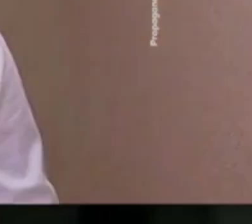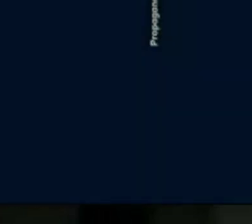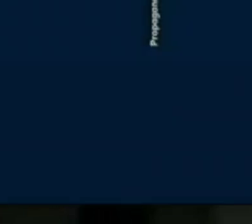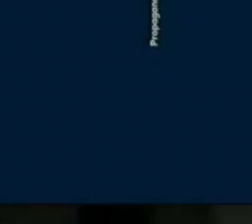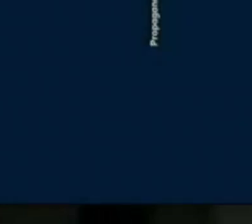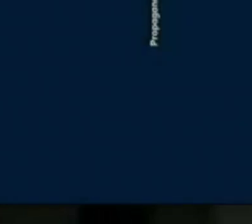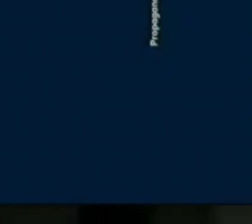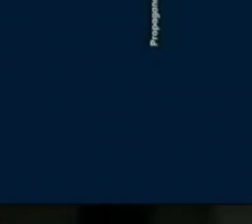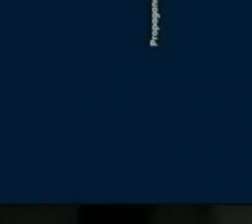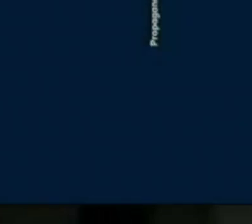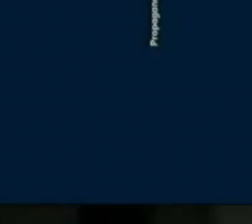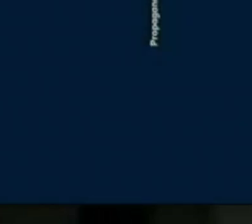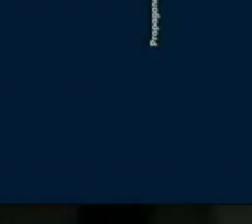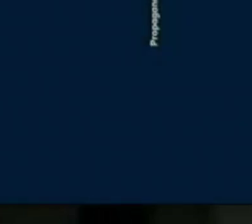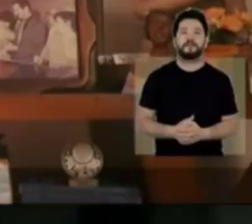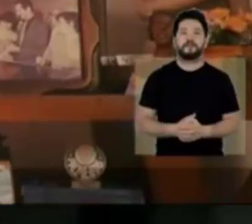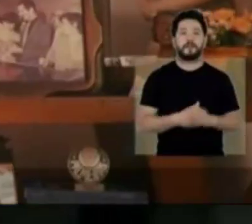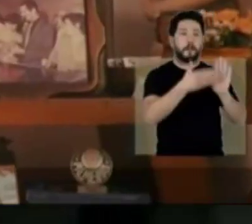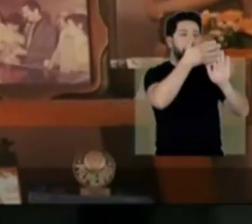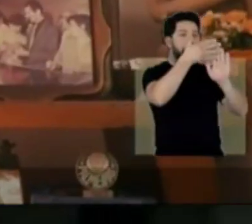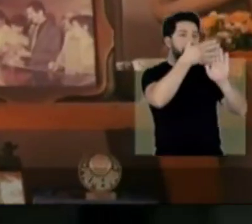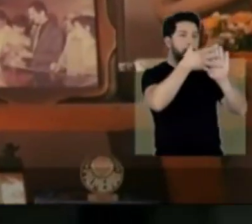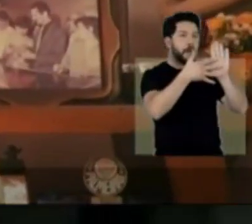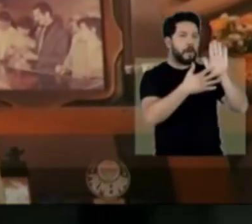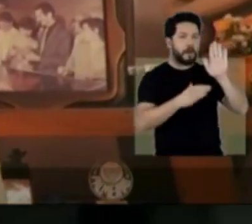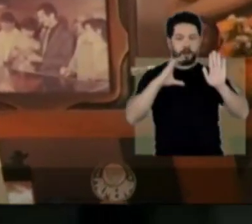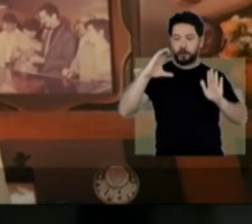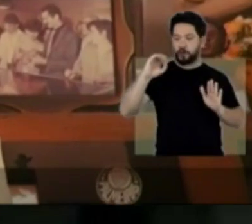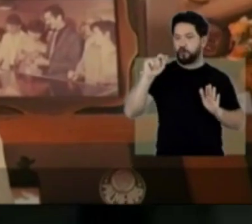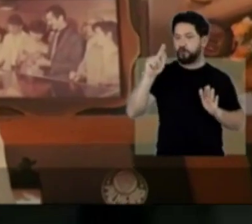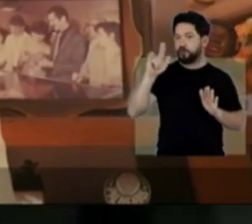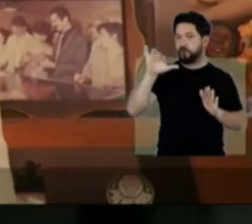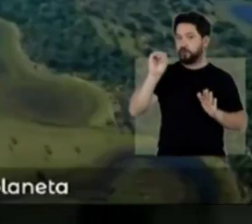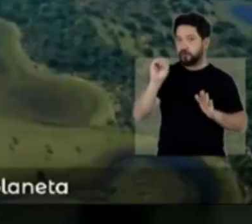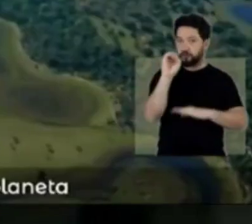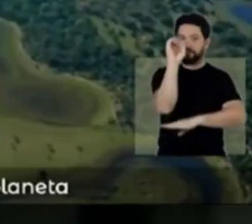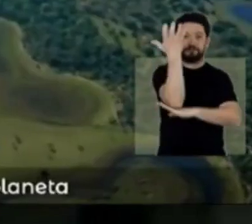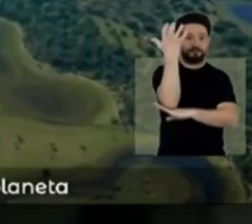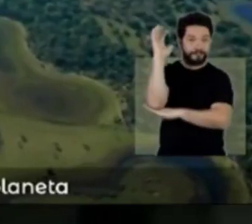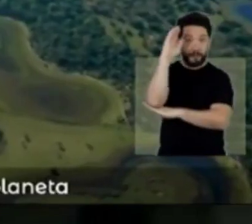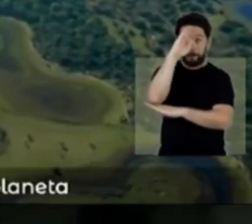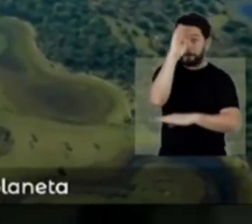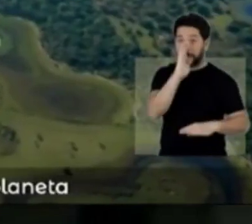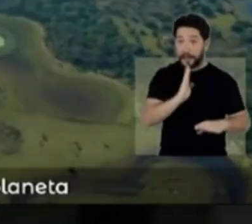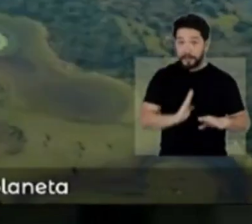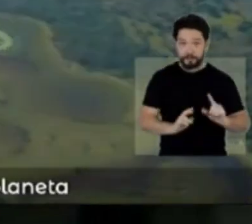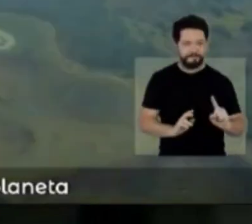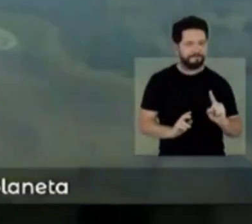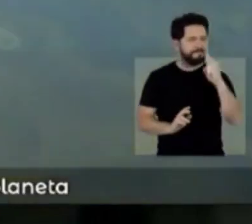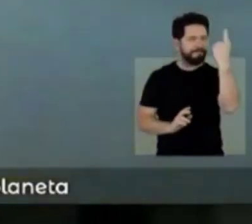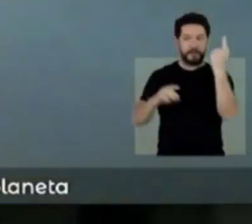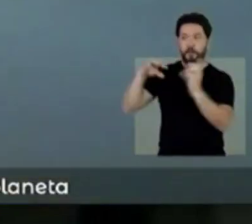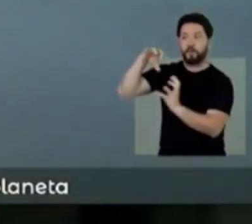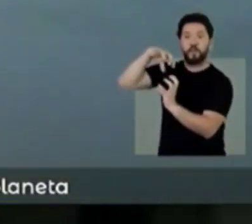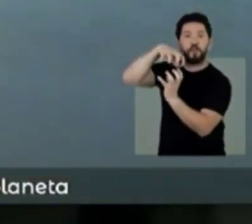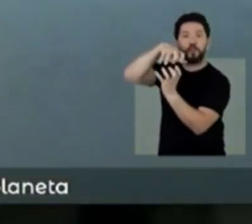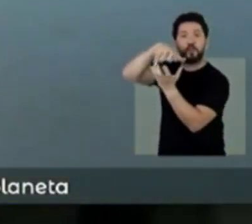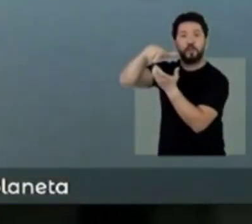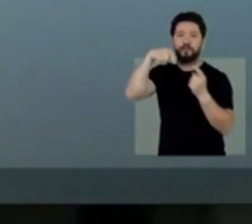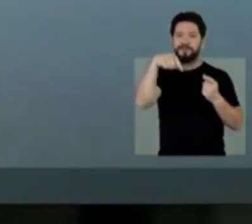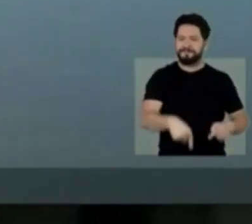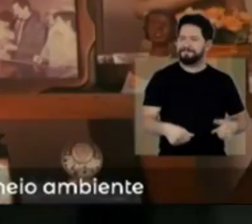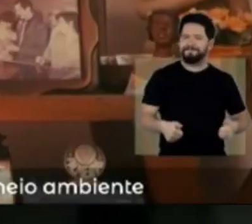dizer o mesmo? Pesquise e confirme. O Código Florestal Brasileiro é considerado a melhor legislação ambiental do